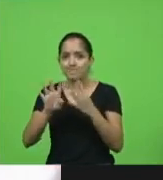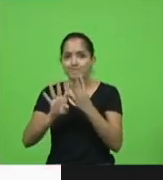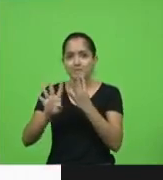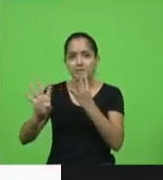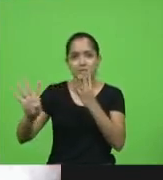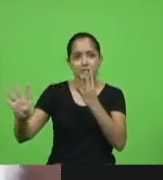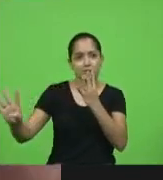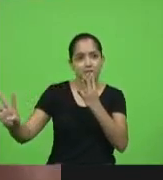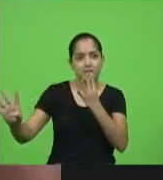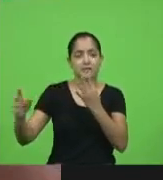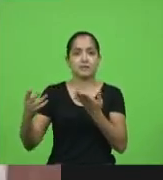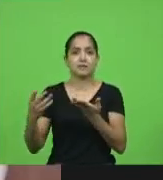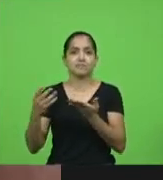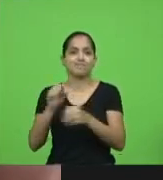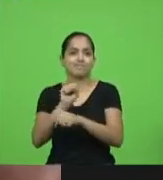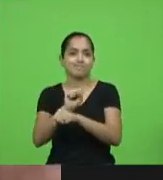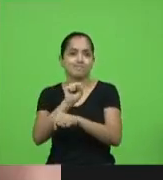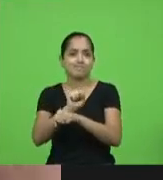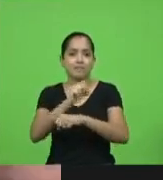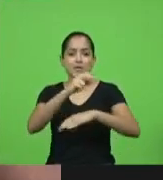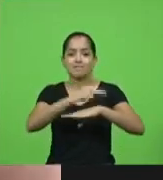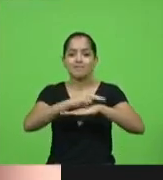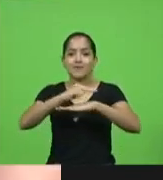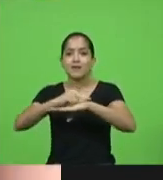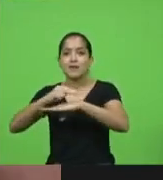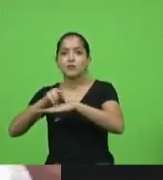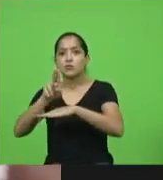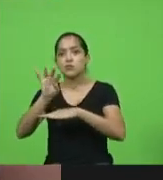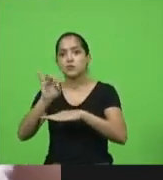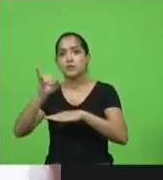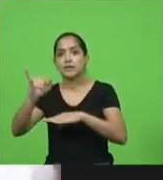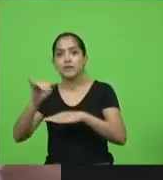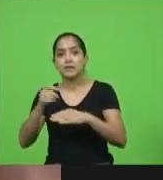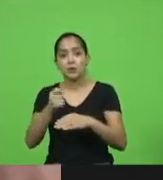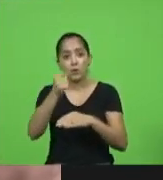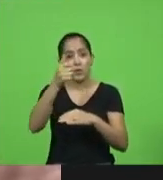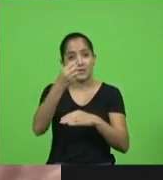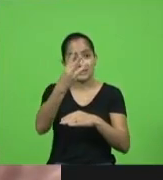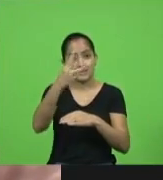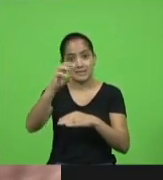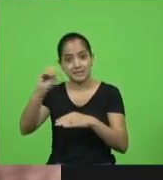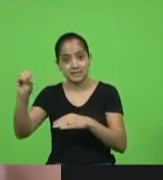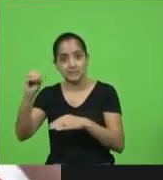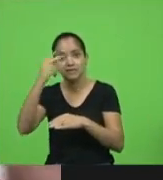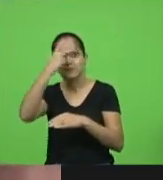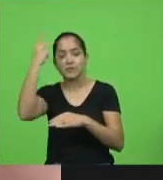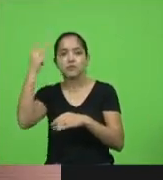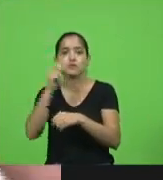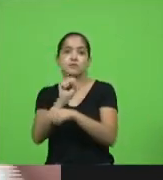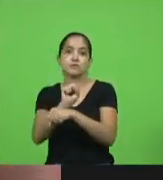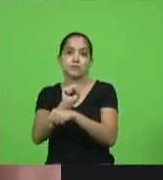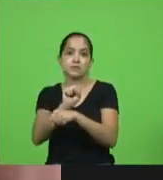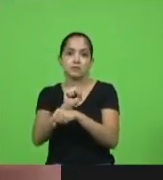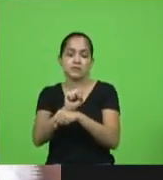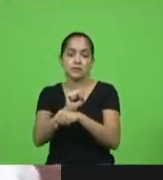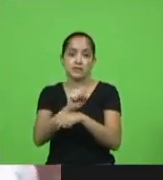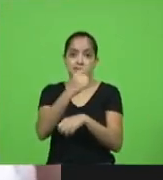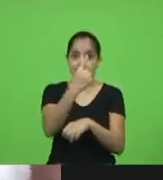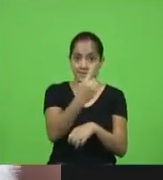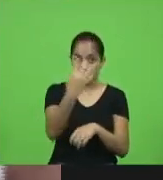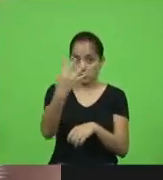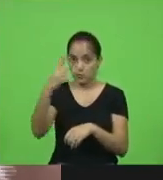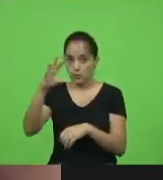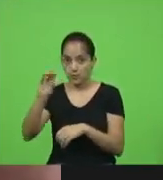por leitos de UTI que se aproxima de quase 300 pessoas, sendo que 140